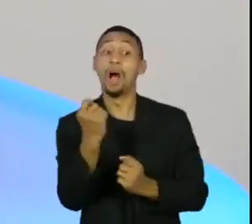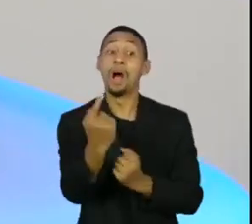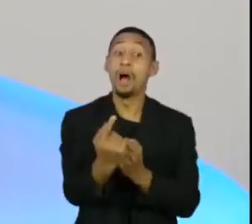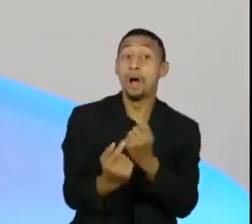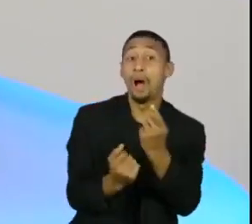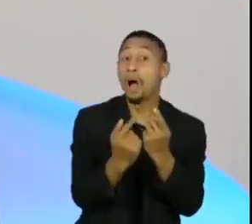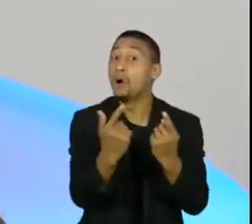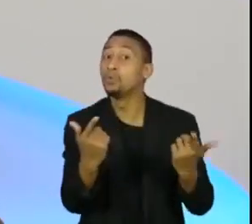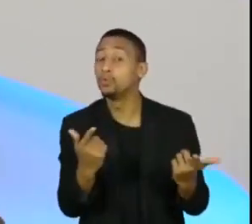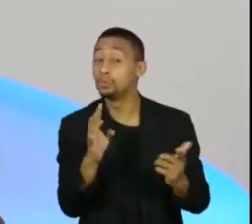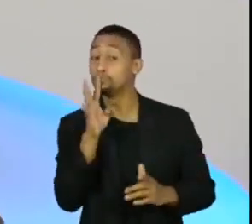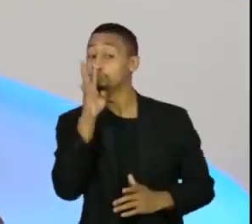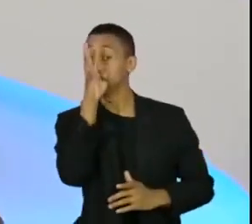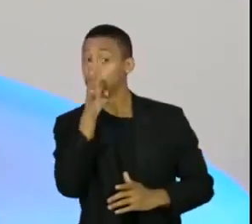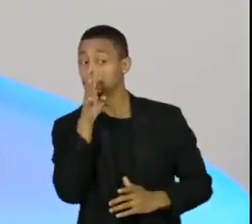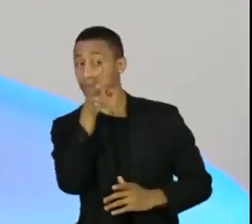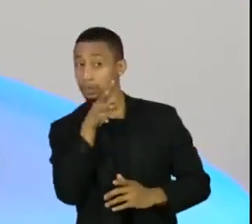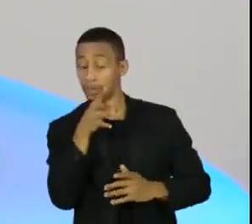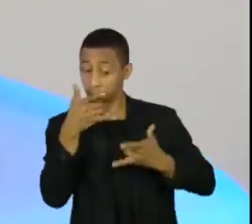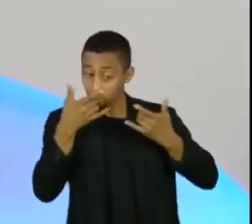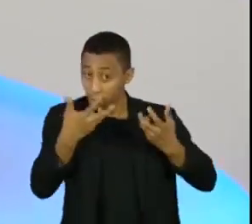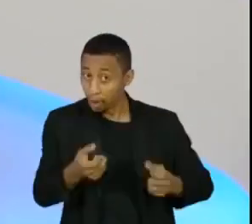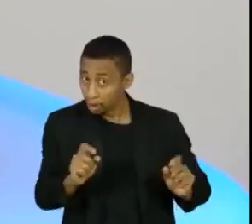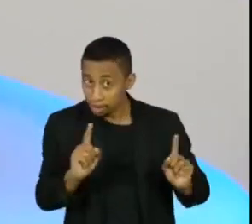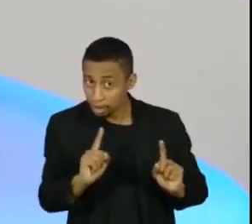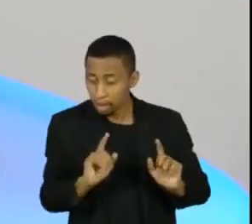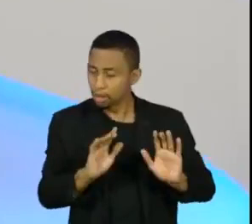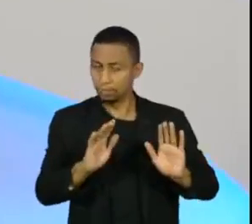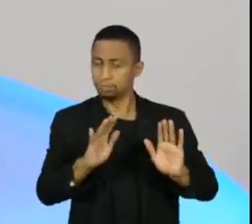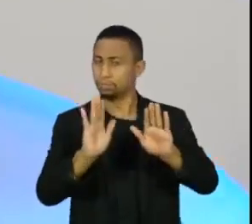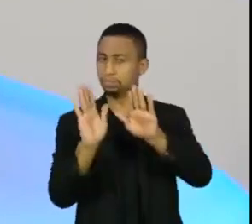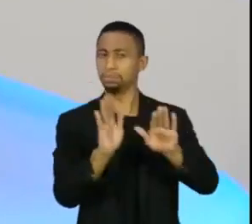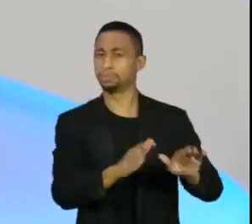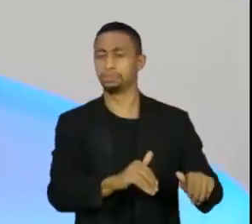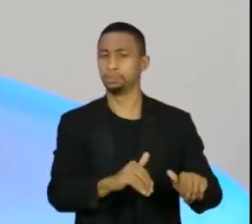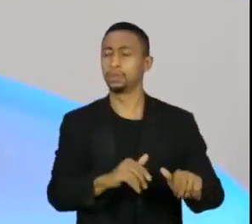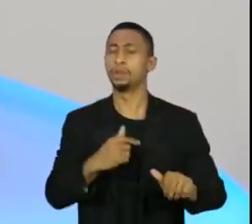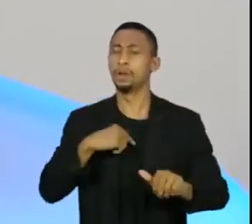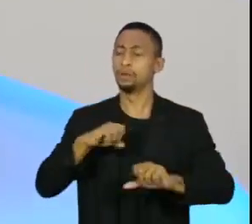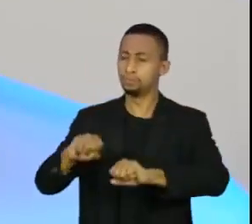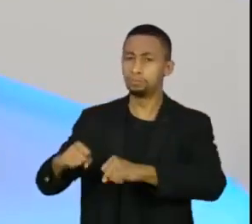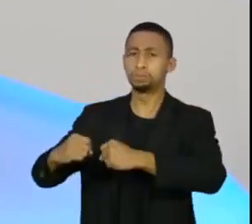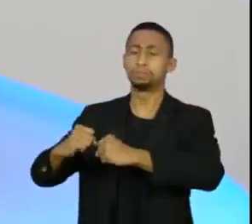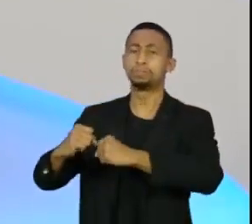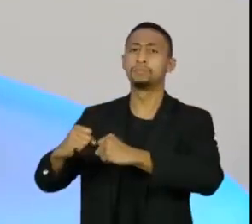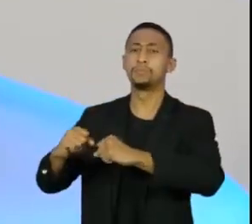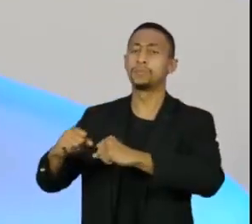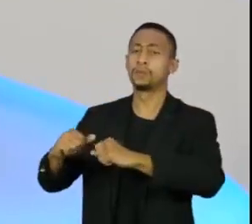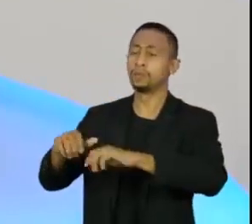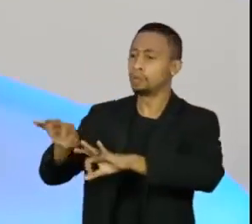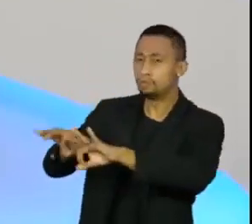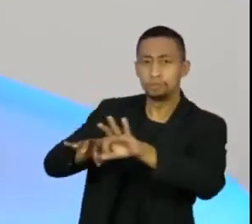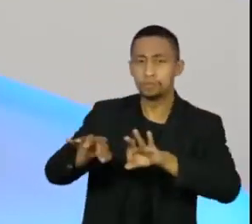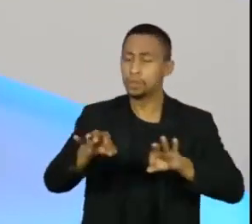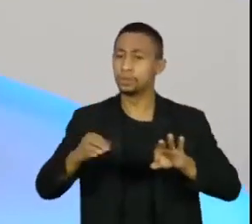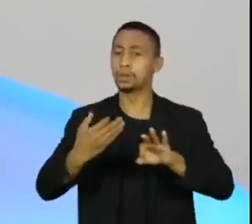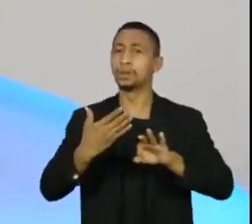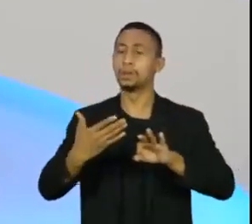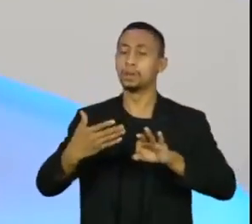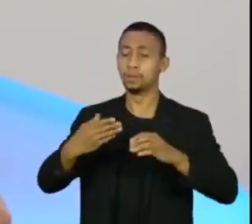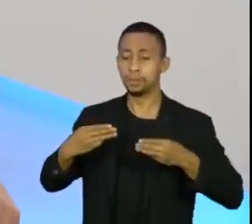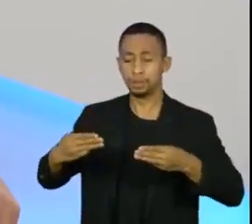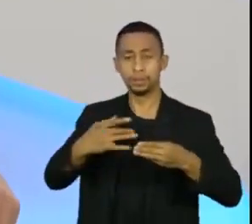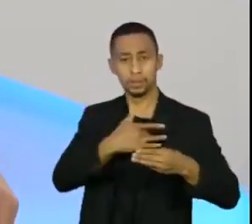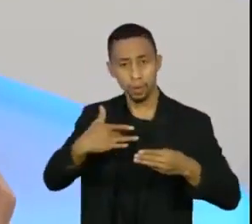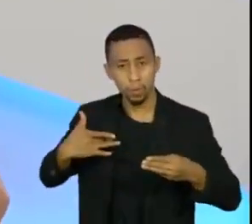públicos, eu prefiro, repito, me apegar no que é a solução prática de política pública vinda do Ministério da Saúde, vindo dos governadores de